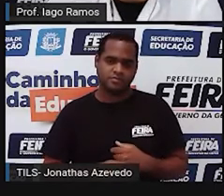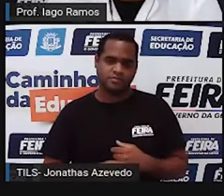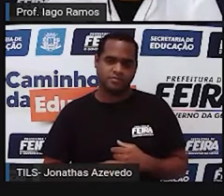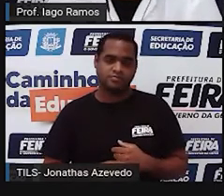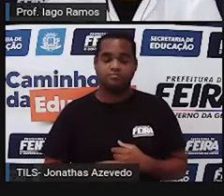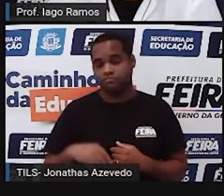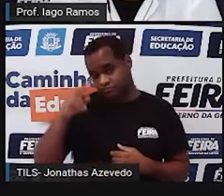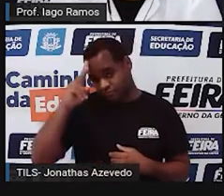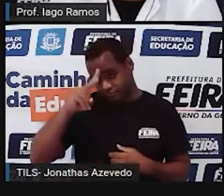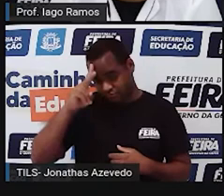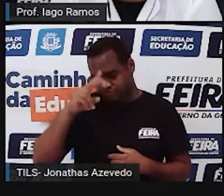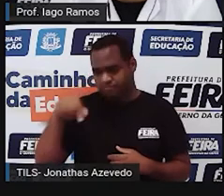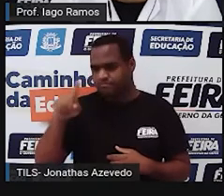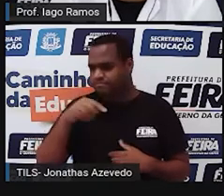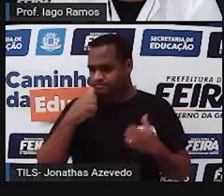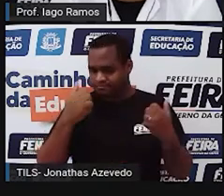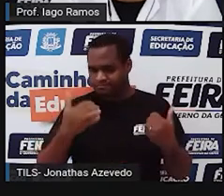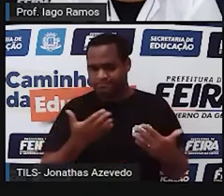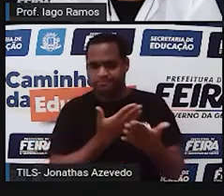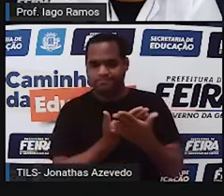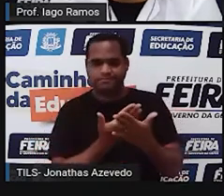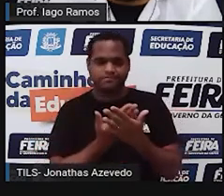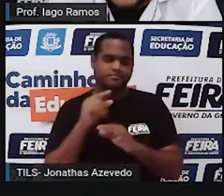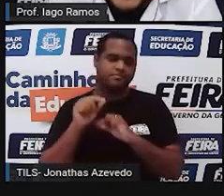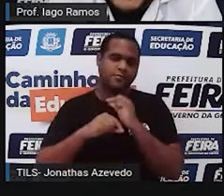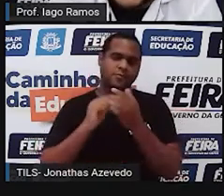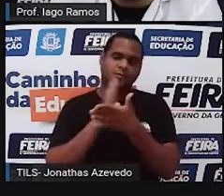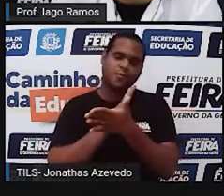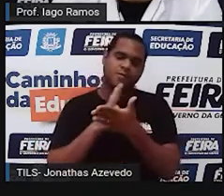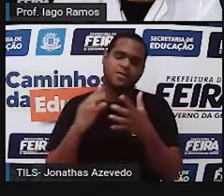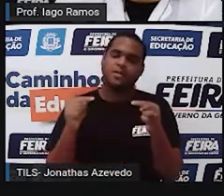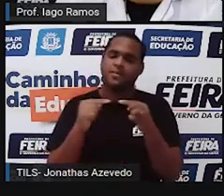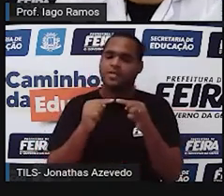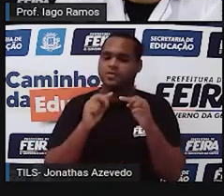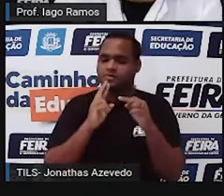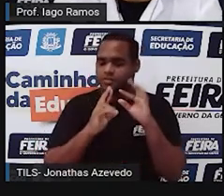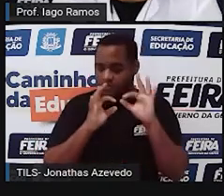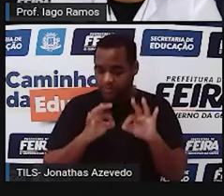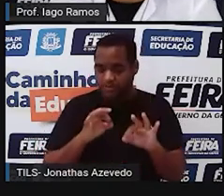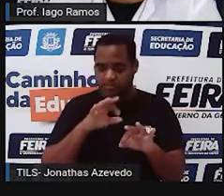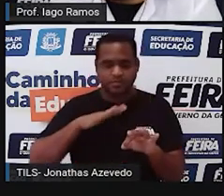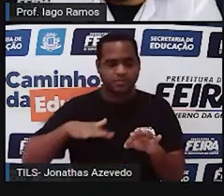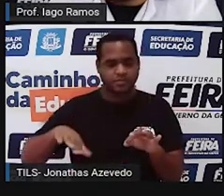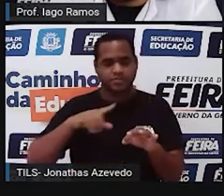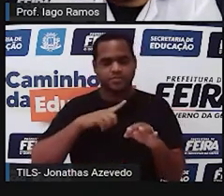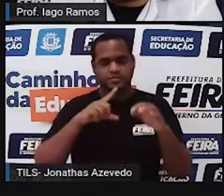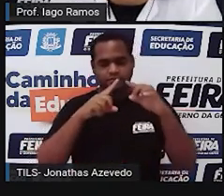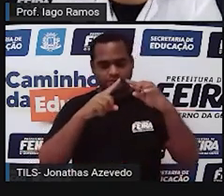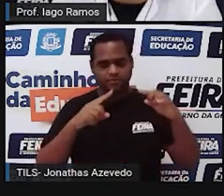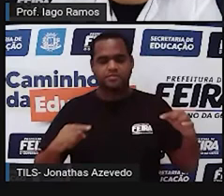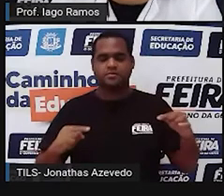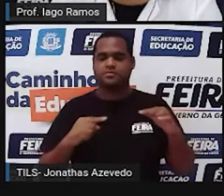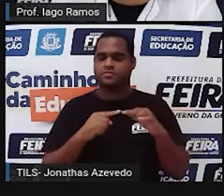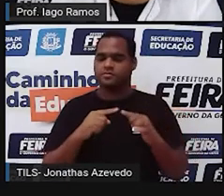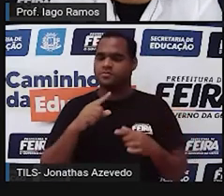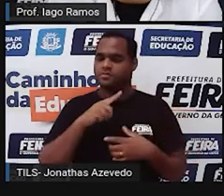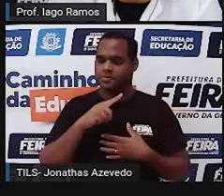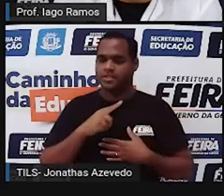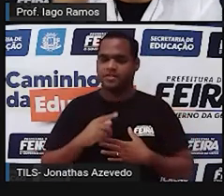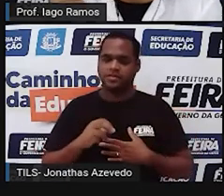Lembra que a gente estudou em uma das aulas sobre a condição de existência de um triângulo? Ou seja,